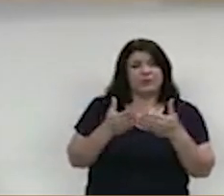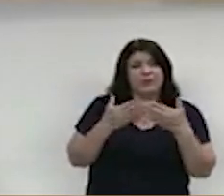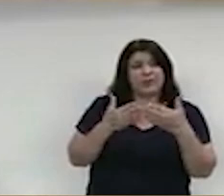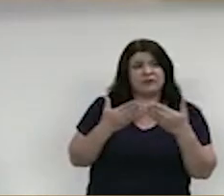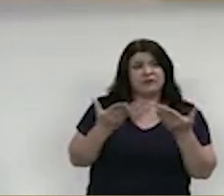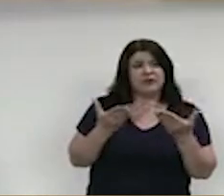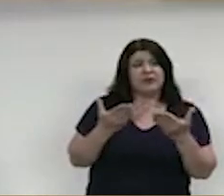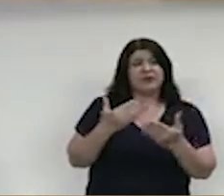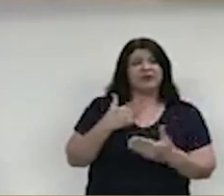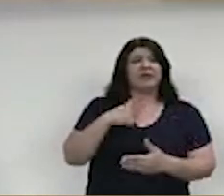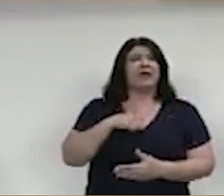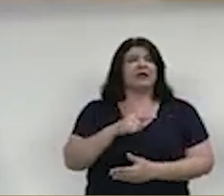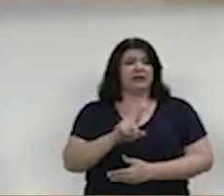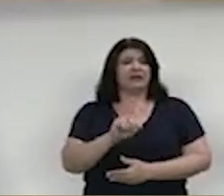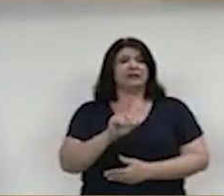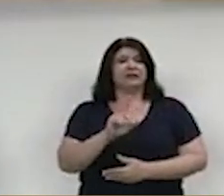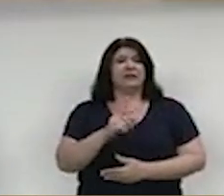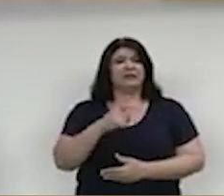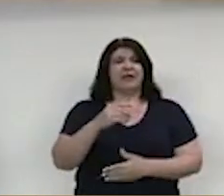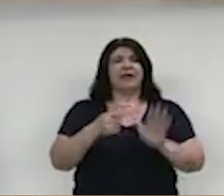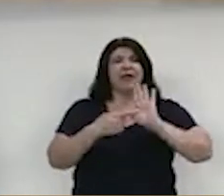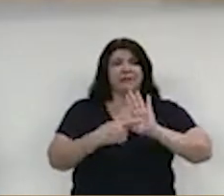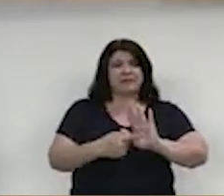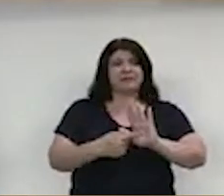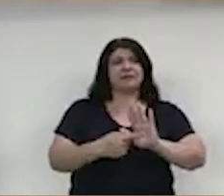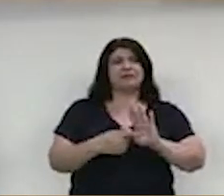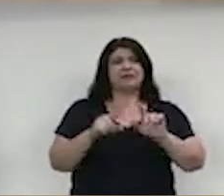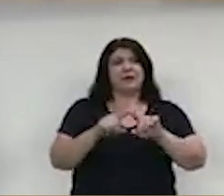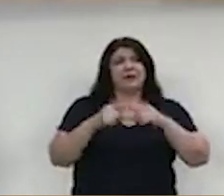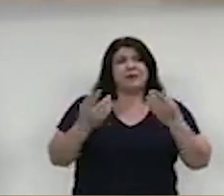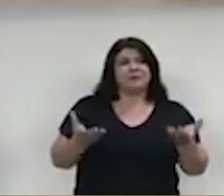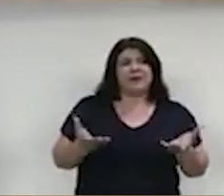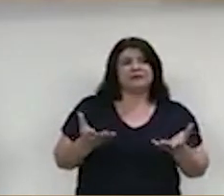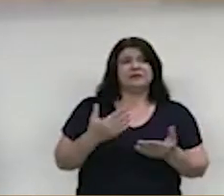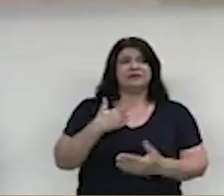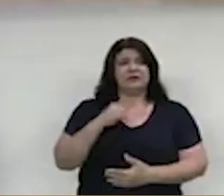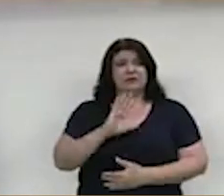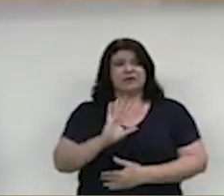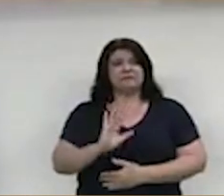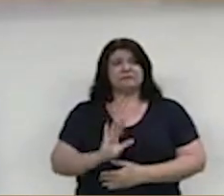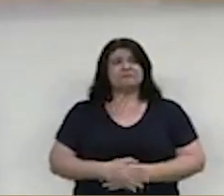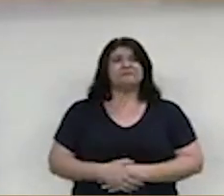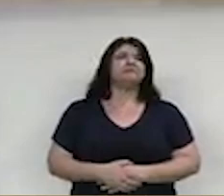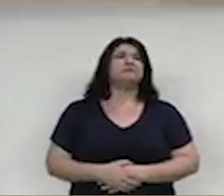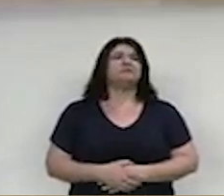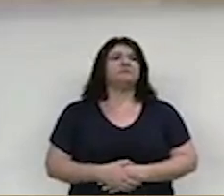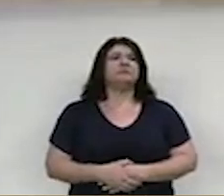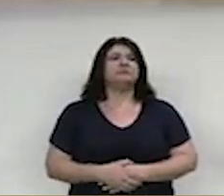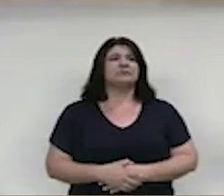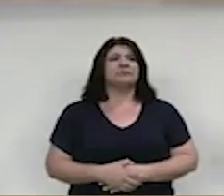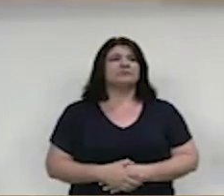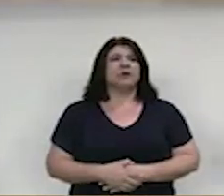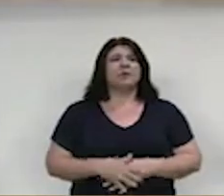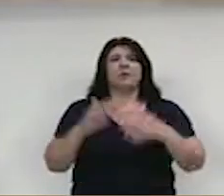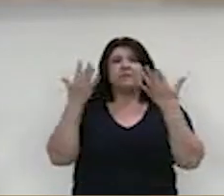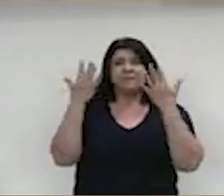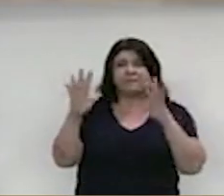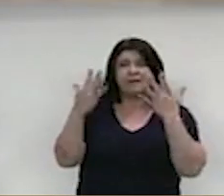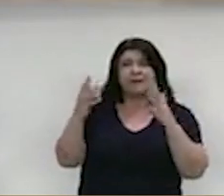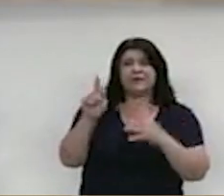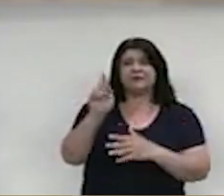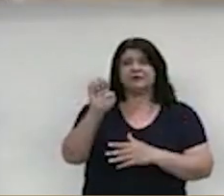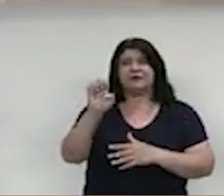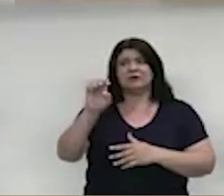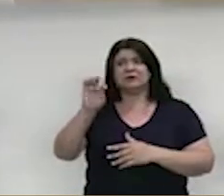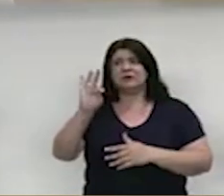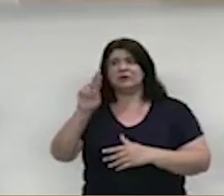da minha apresentação, mas fico aqui. as minhas congratulações ao Getúlio